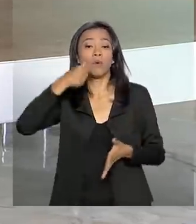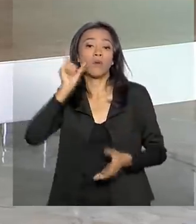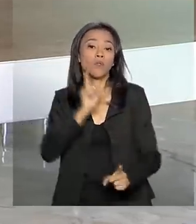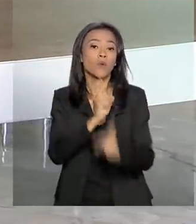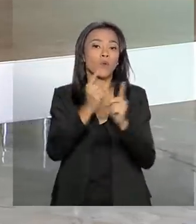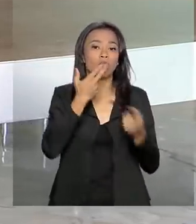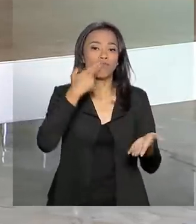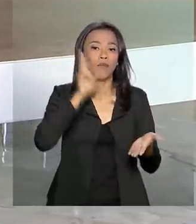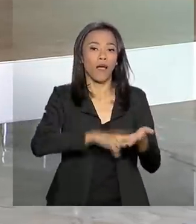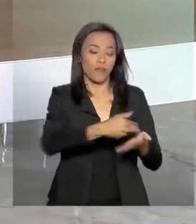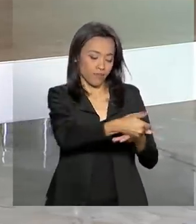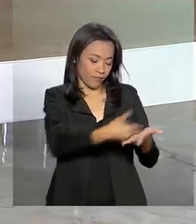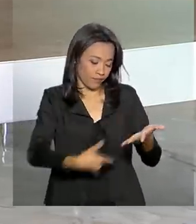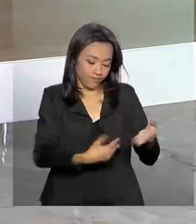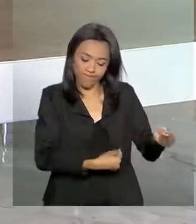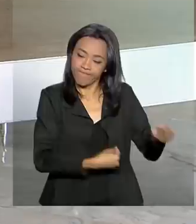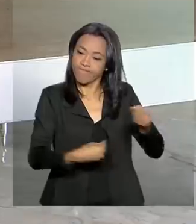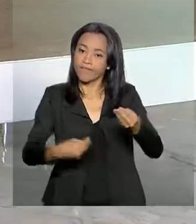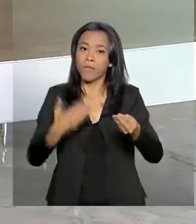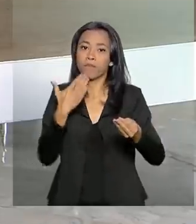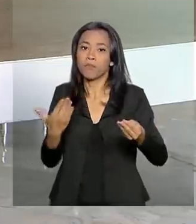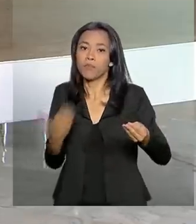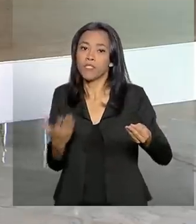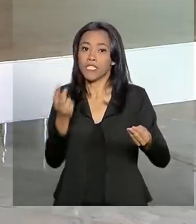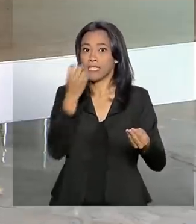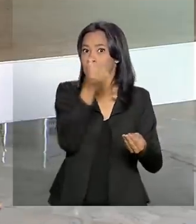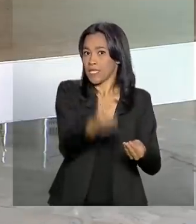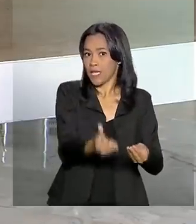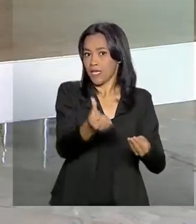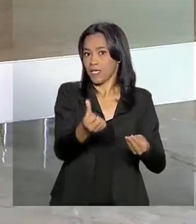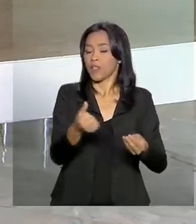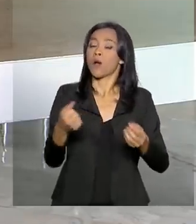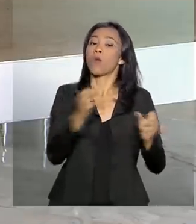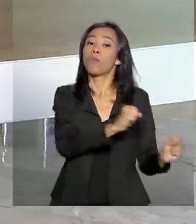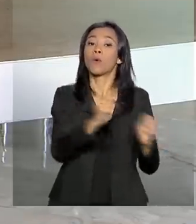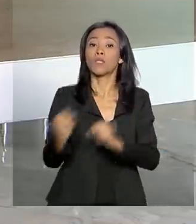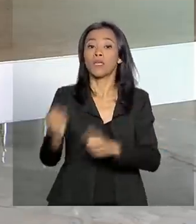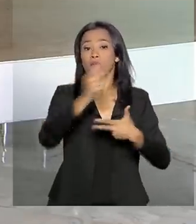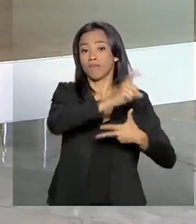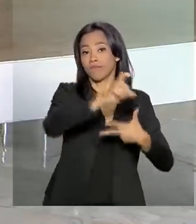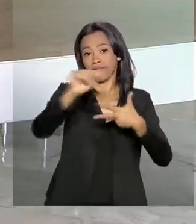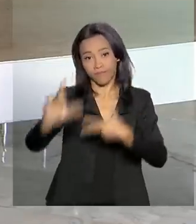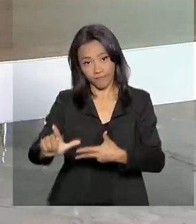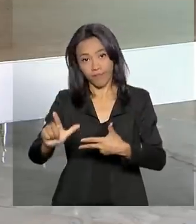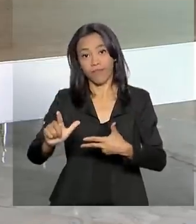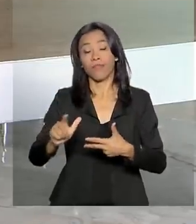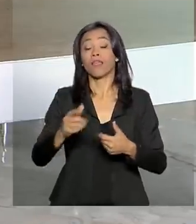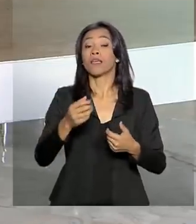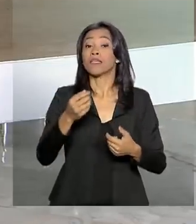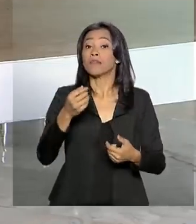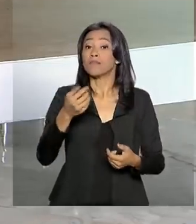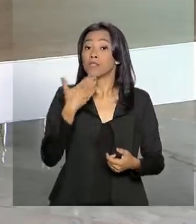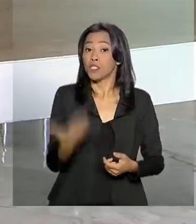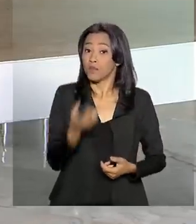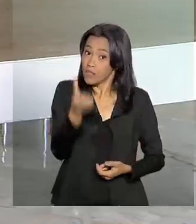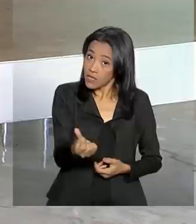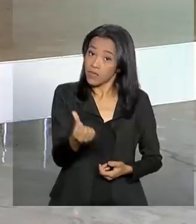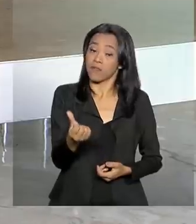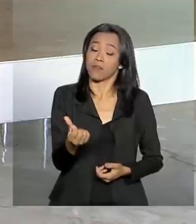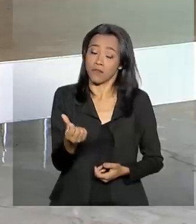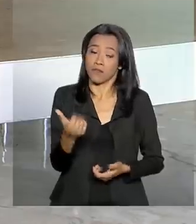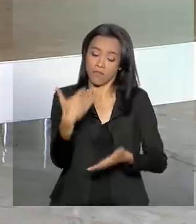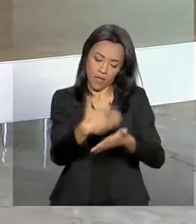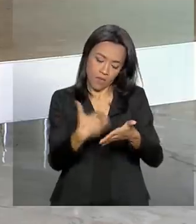entregaram uma carta com seis reivindicações aos poderes legislativo e executivo. E uma dessas